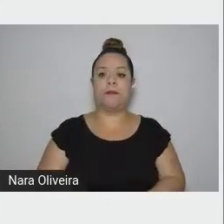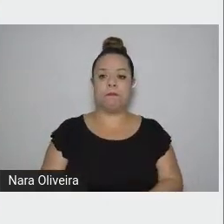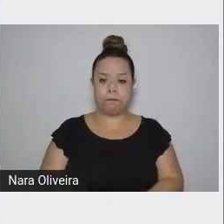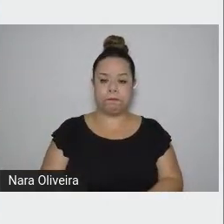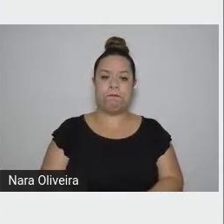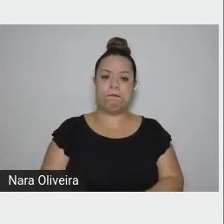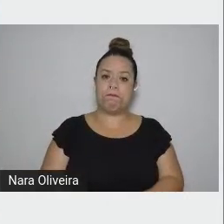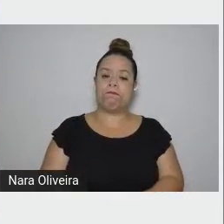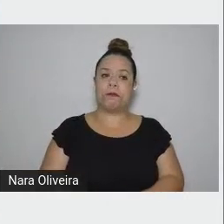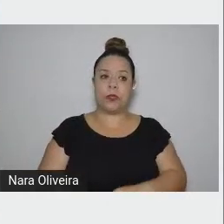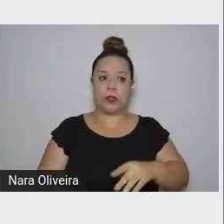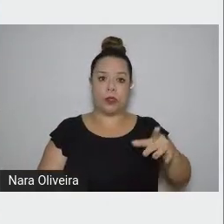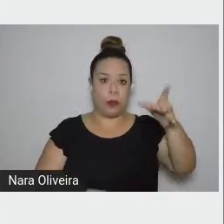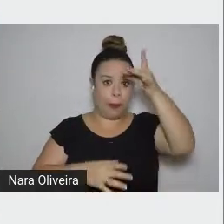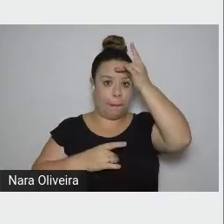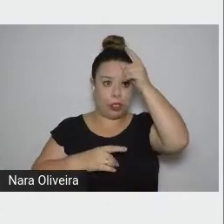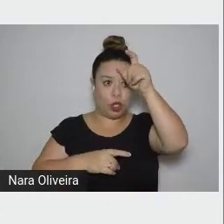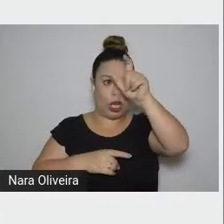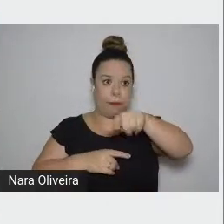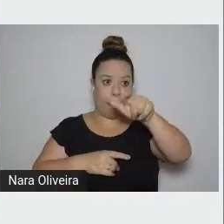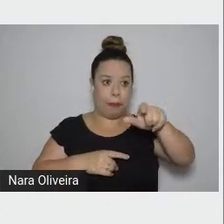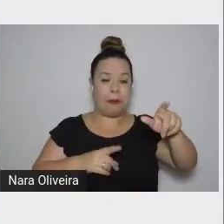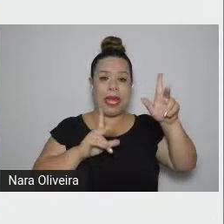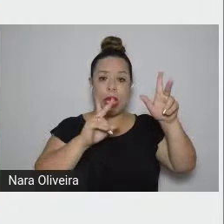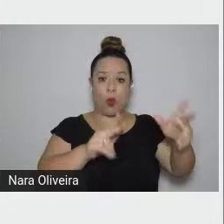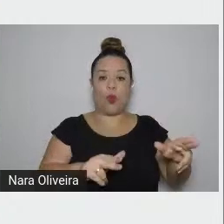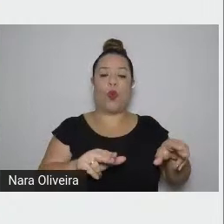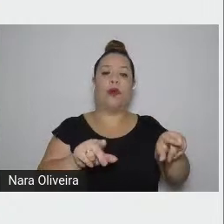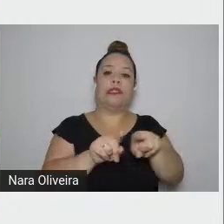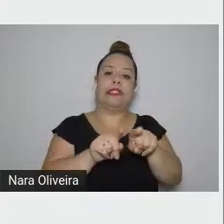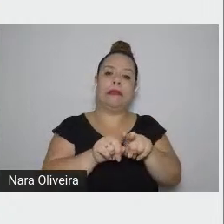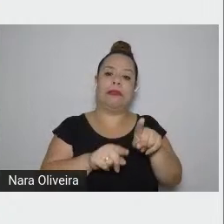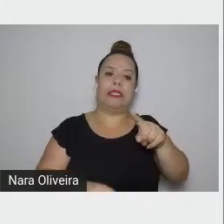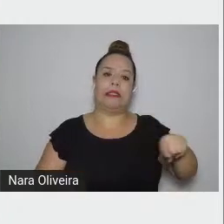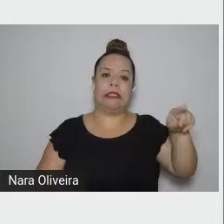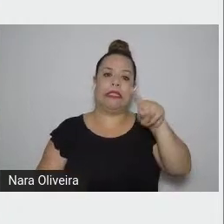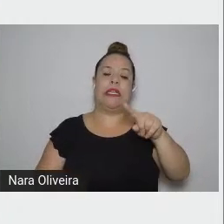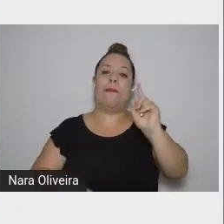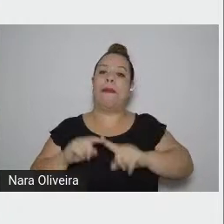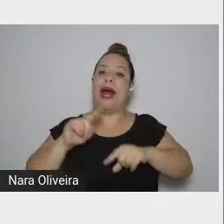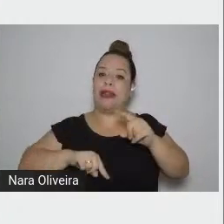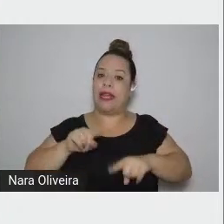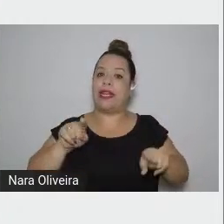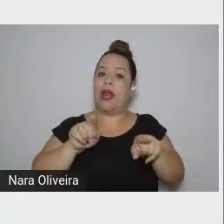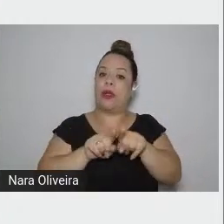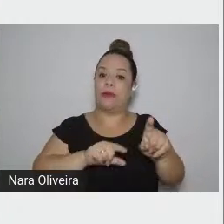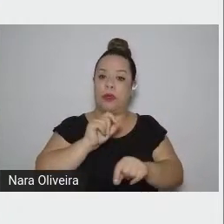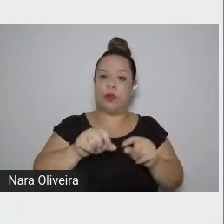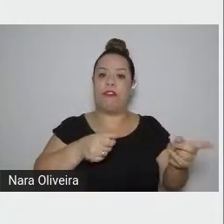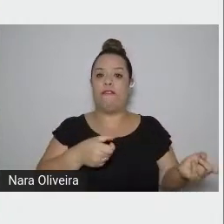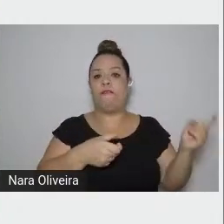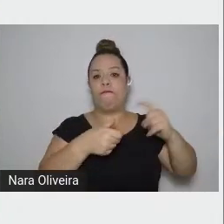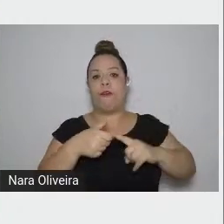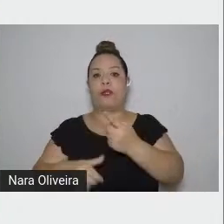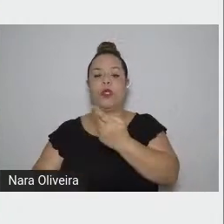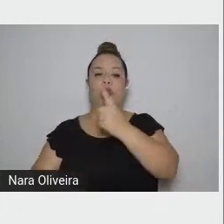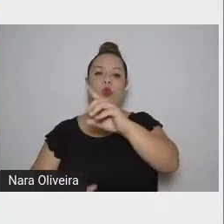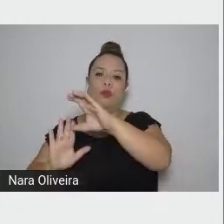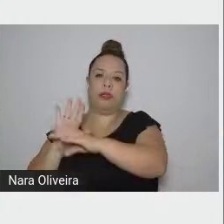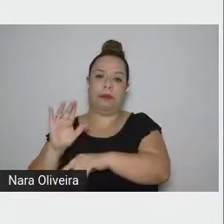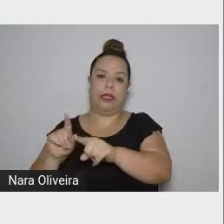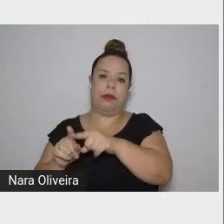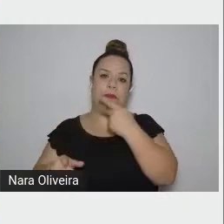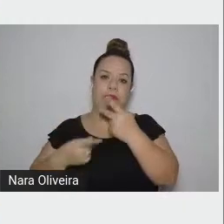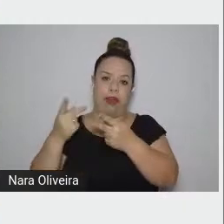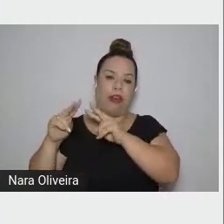personagens dessa cena e os objetos voltam no último capítulo e o